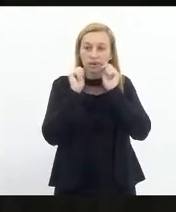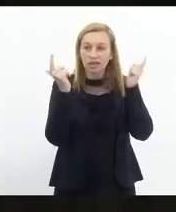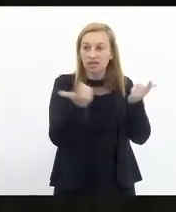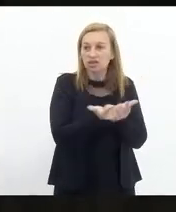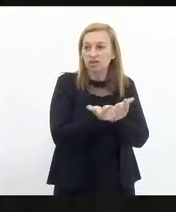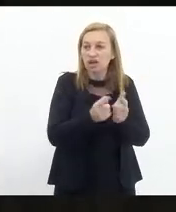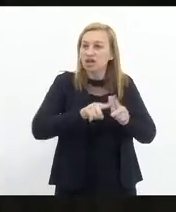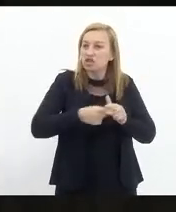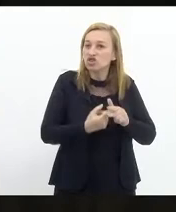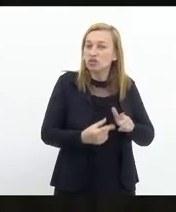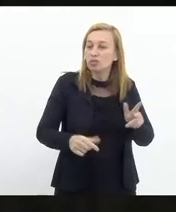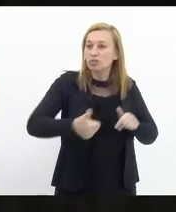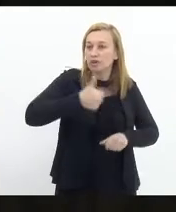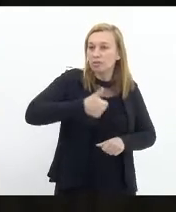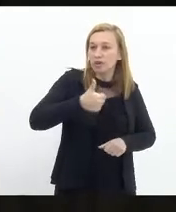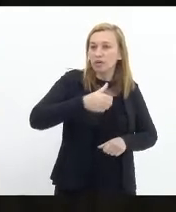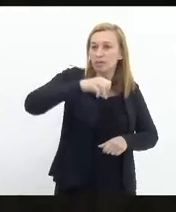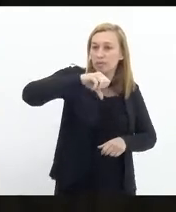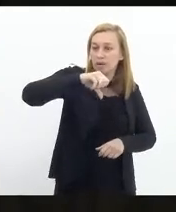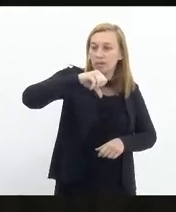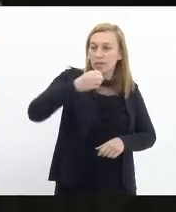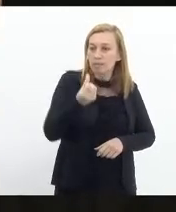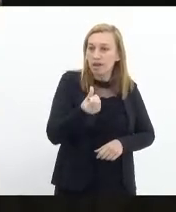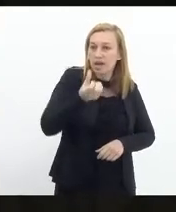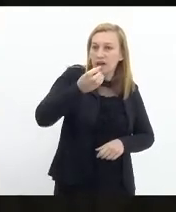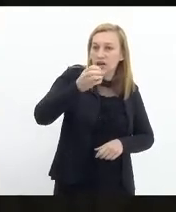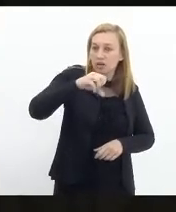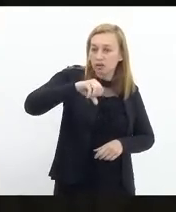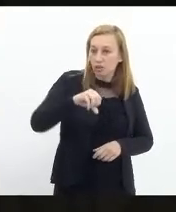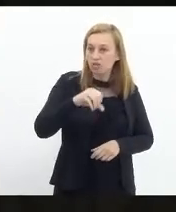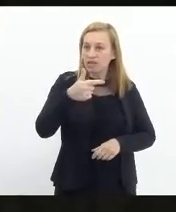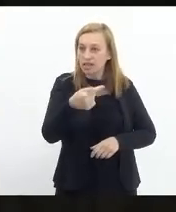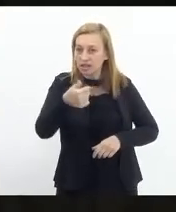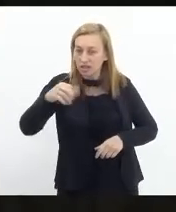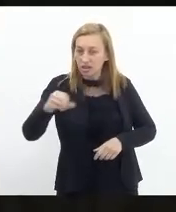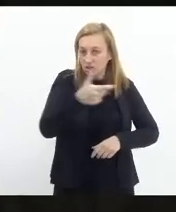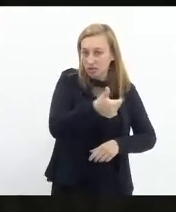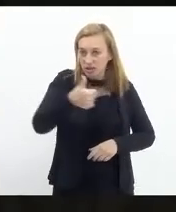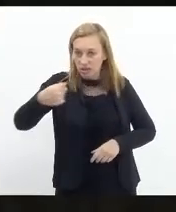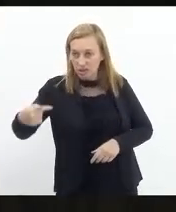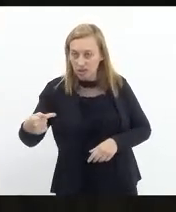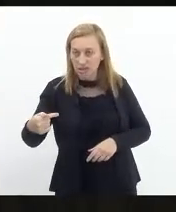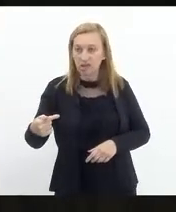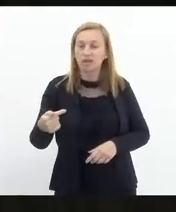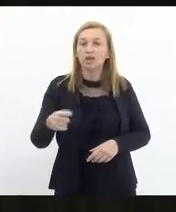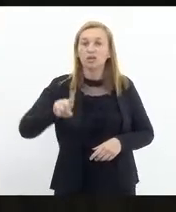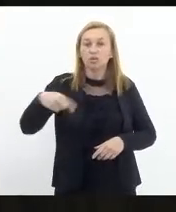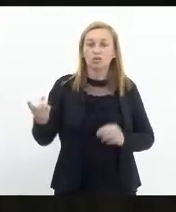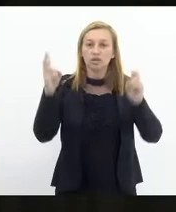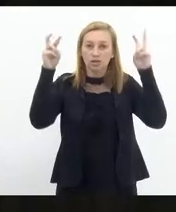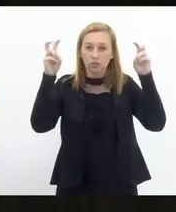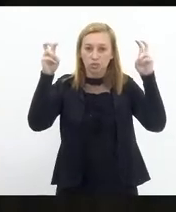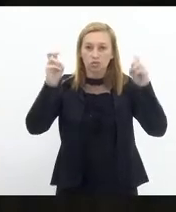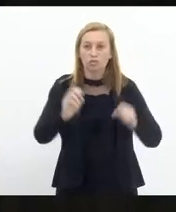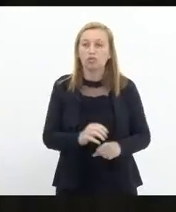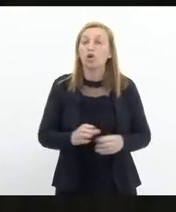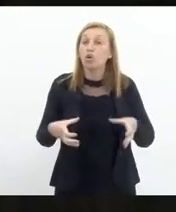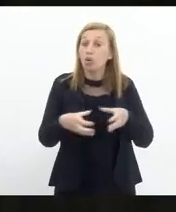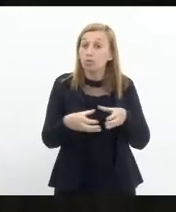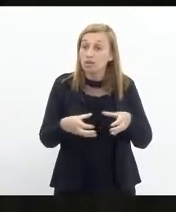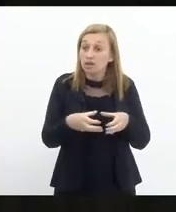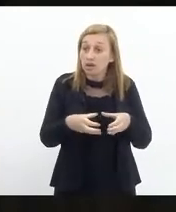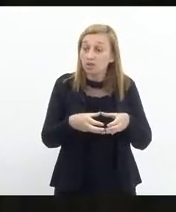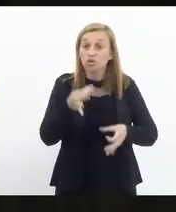modifico os artigos 1º, 69 e 70, da resolução 810, de 97, e das outras providências. Pareceres da Comissão